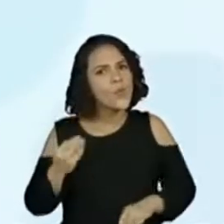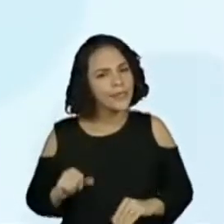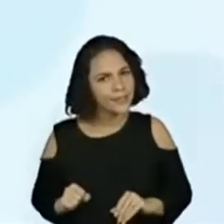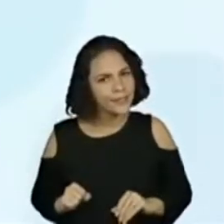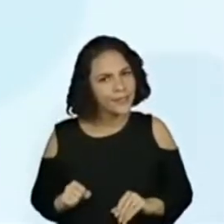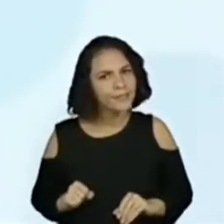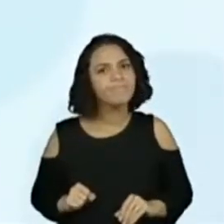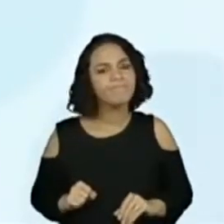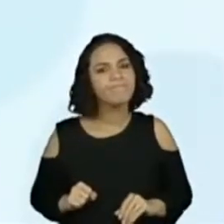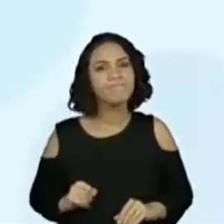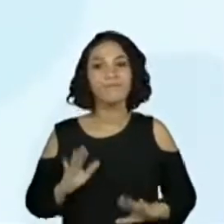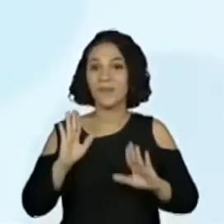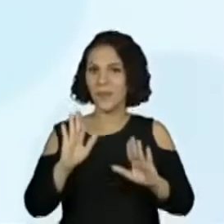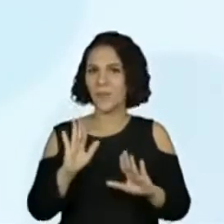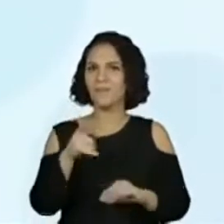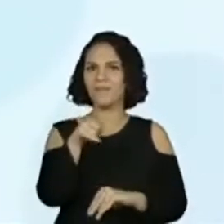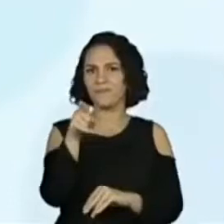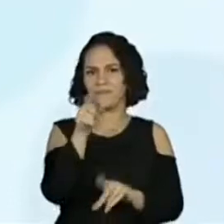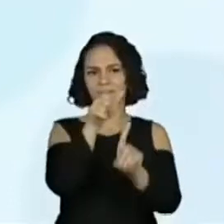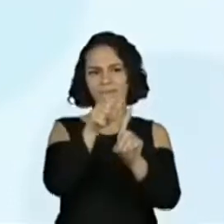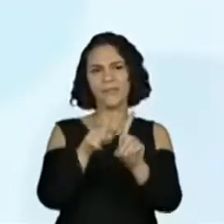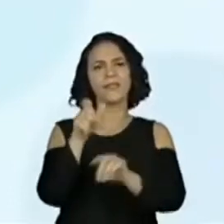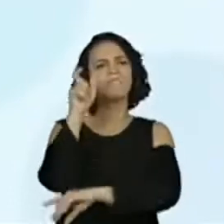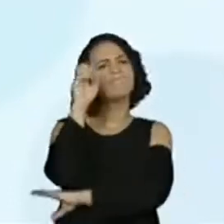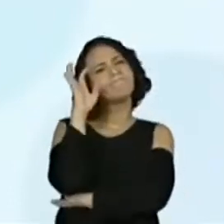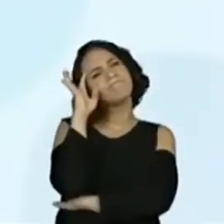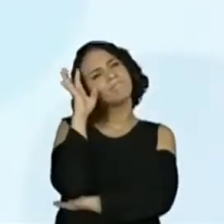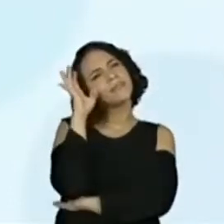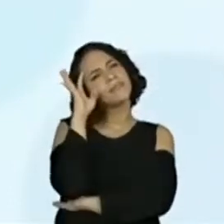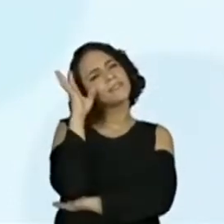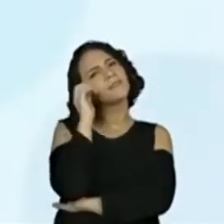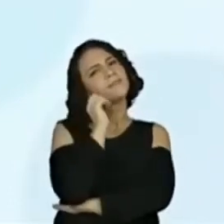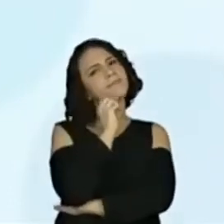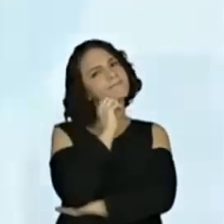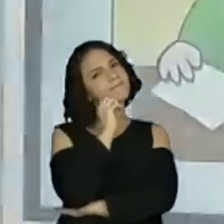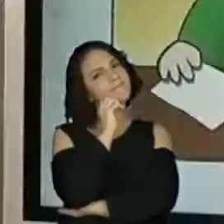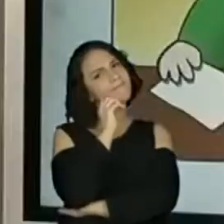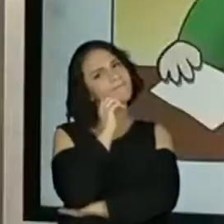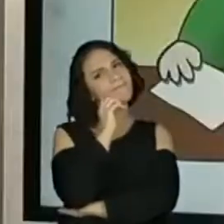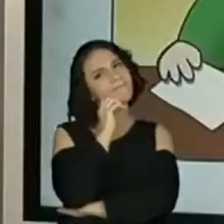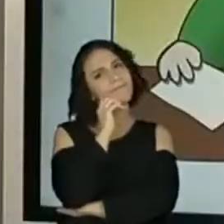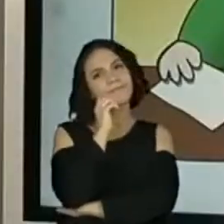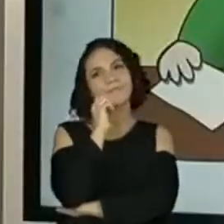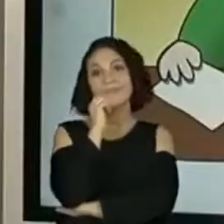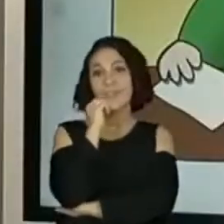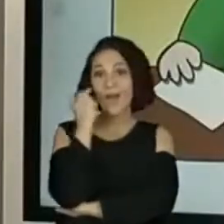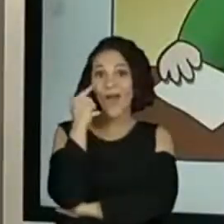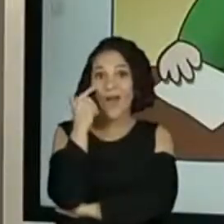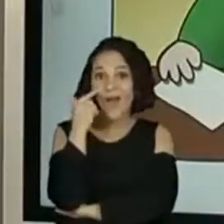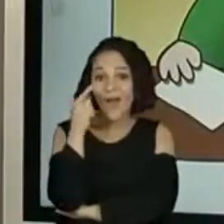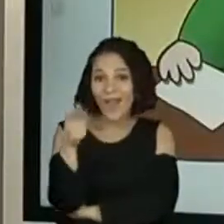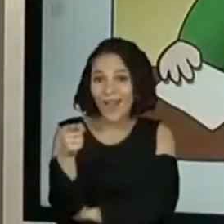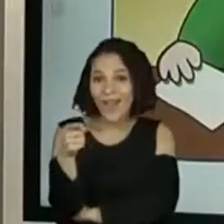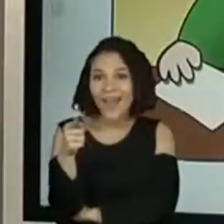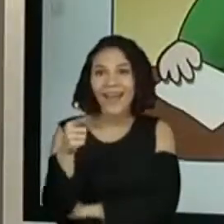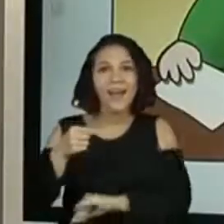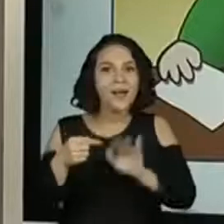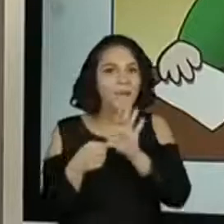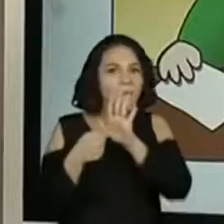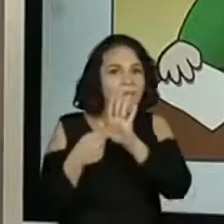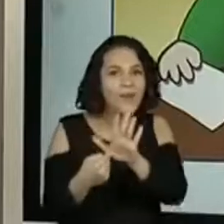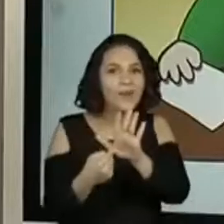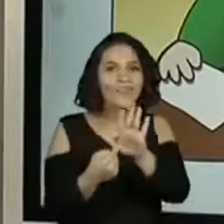personagem pensando. E olha só os recursos gráficos que o